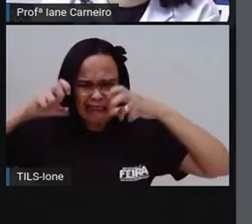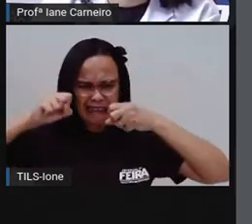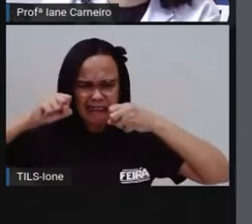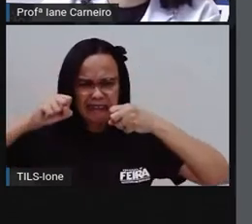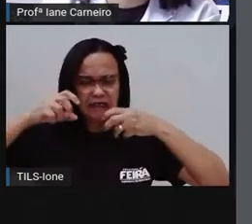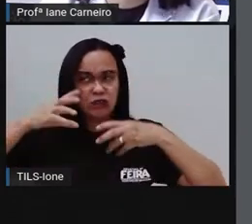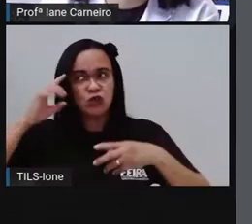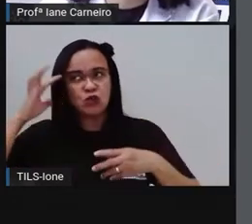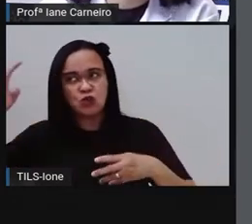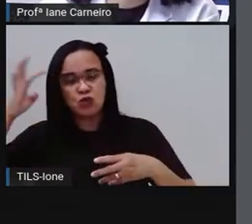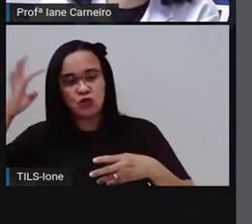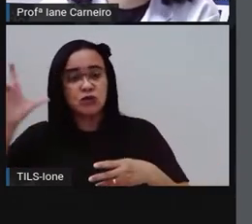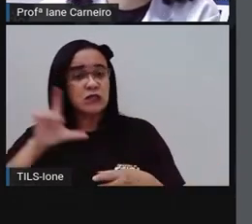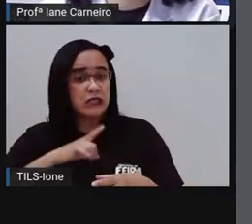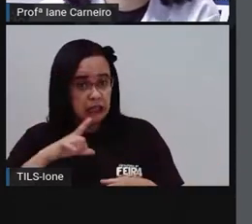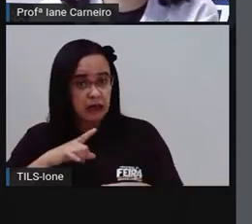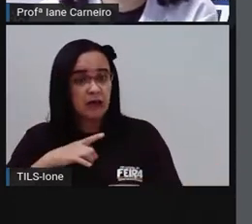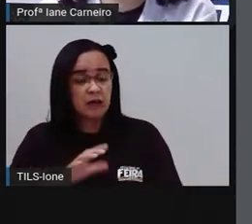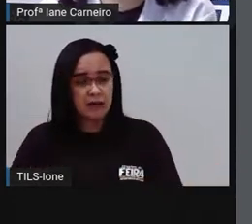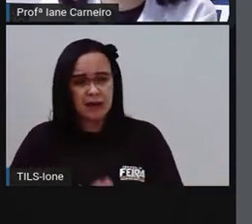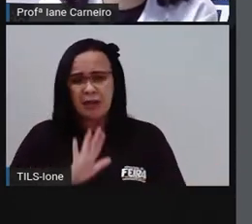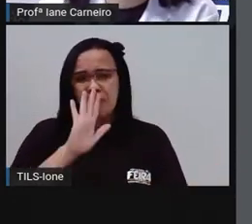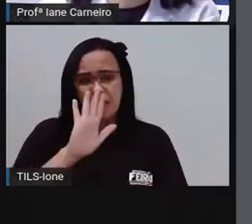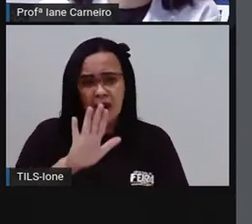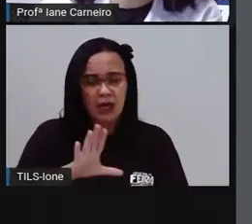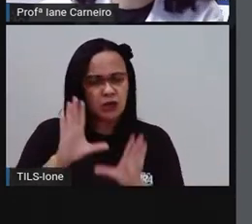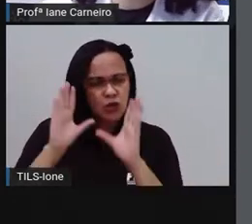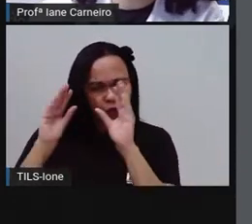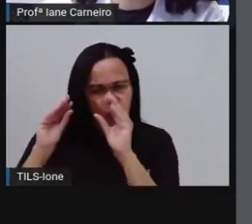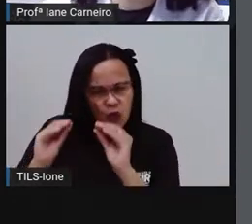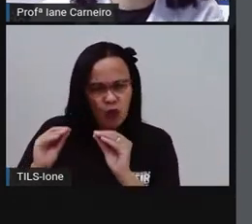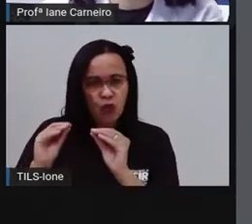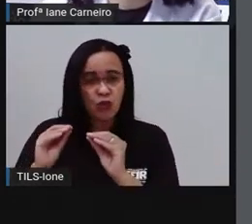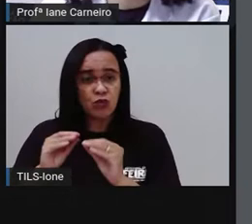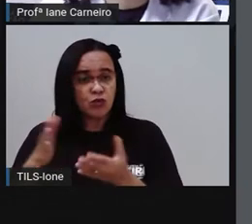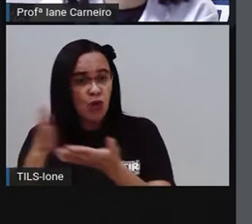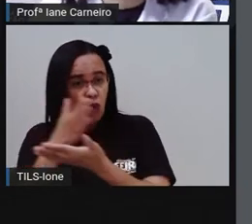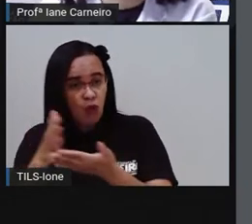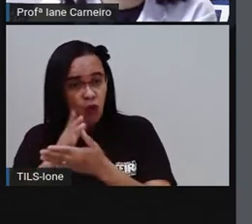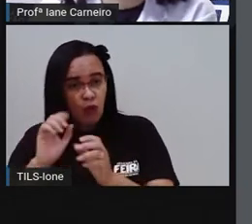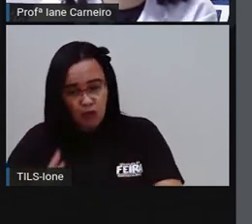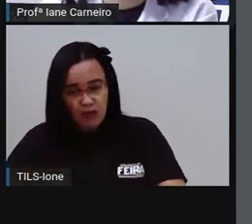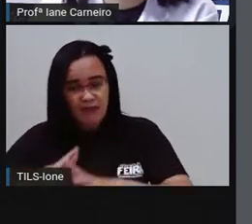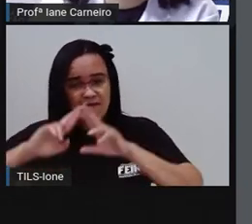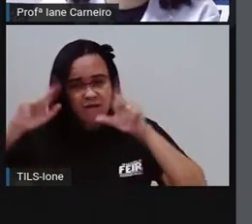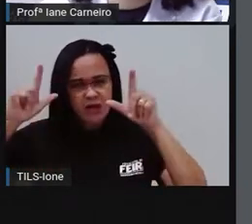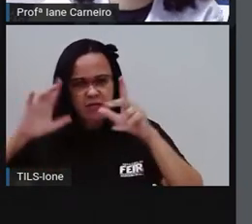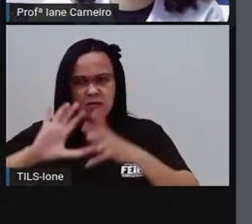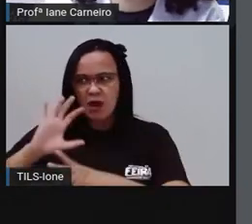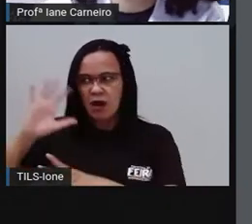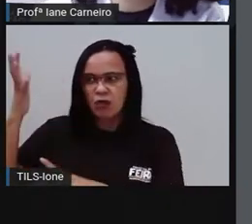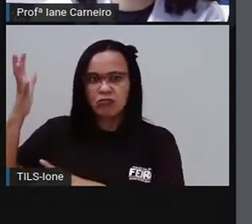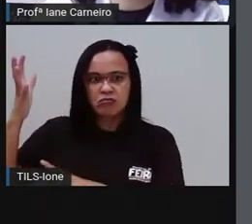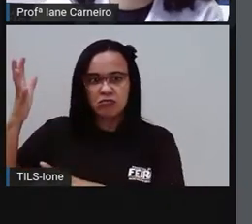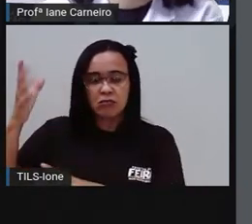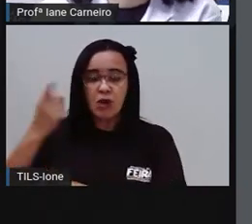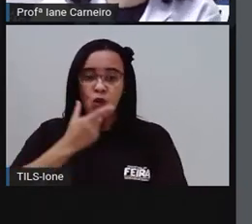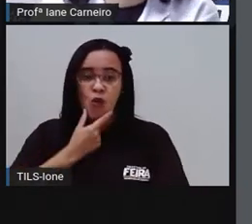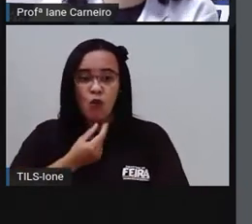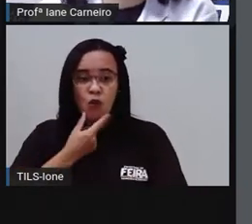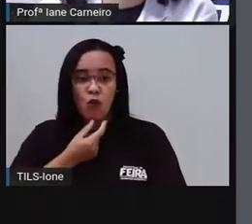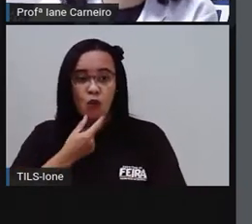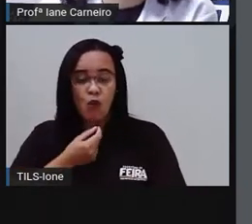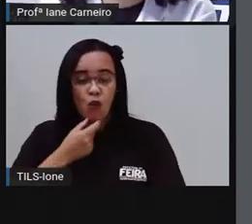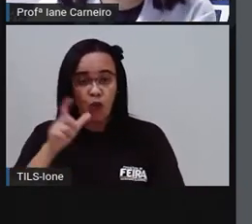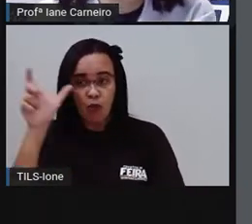Mas houve uma certa noite, que algo diferente aconteceu. Pedro adormeceu e,